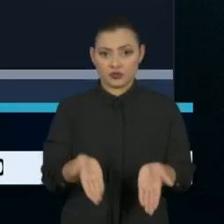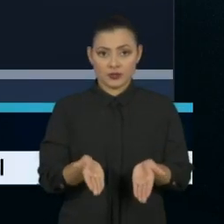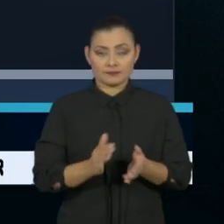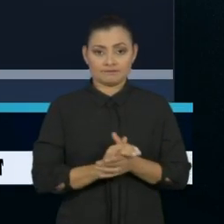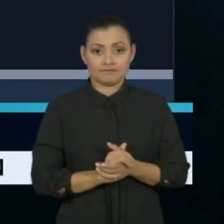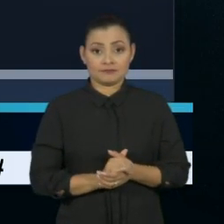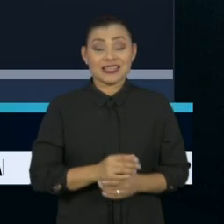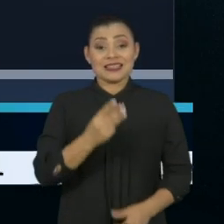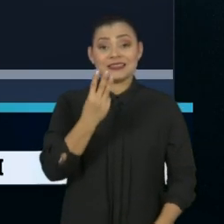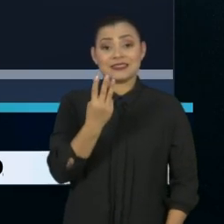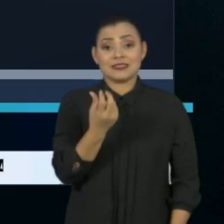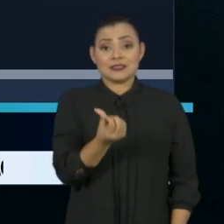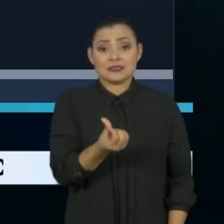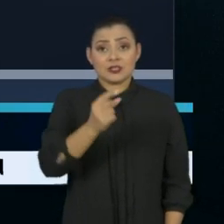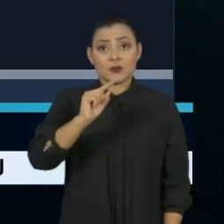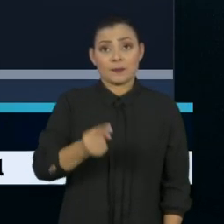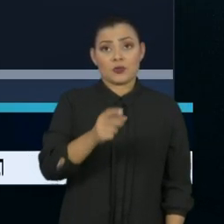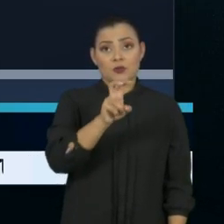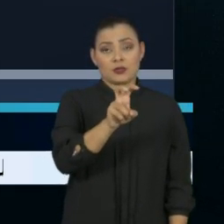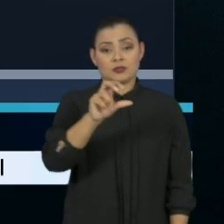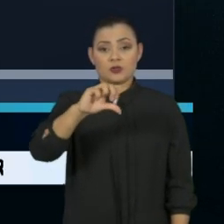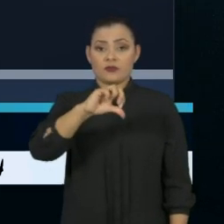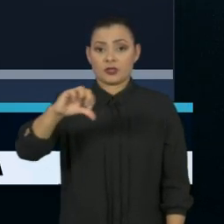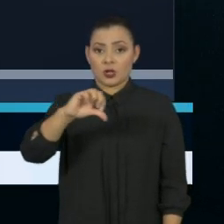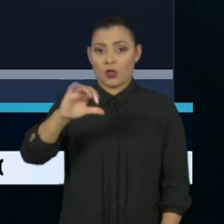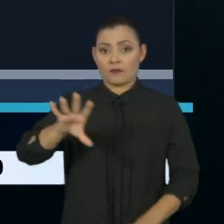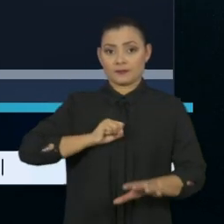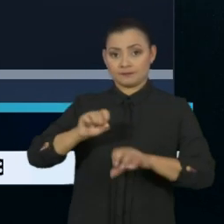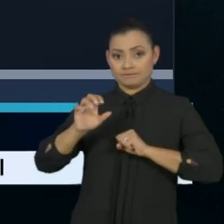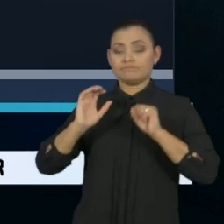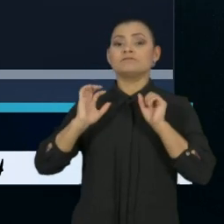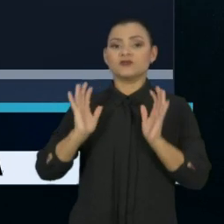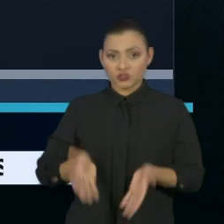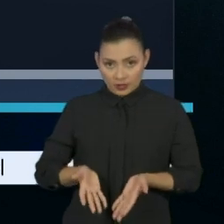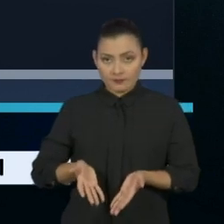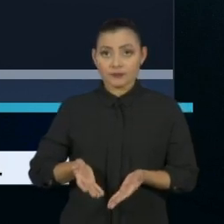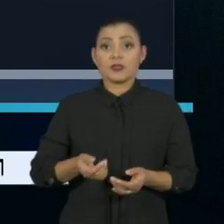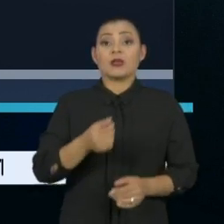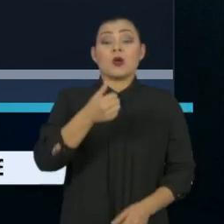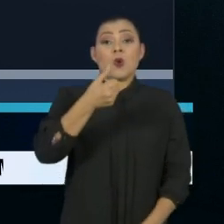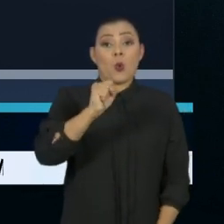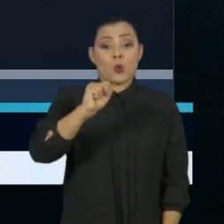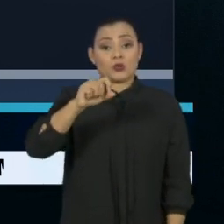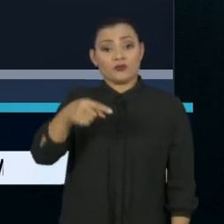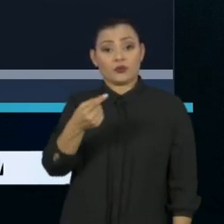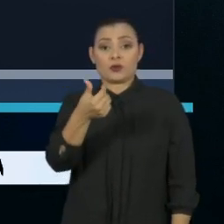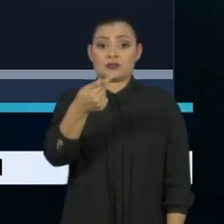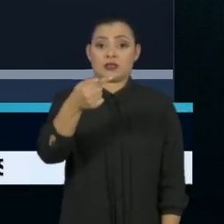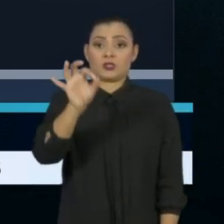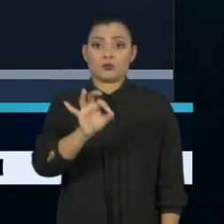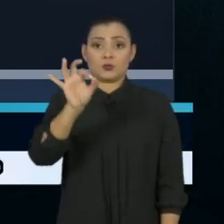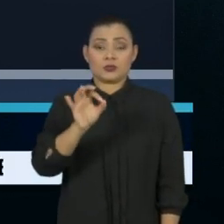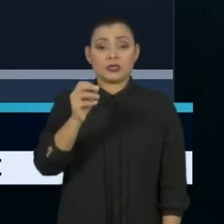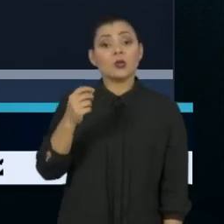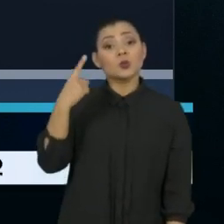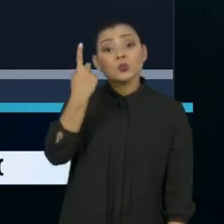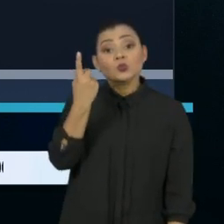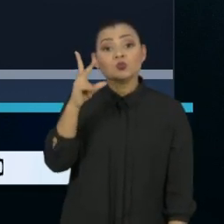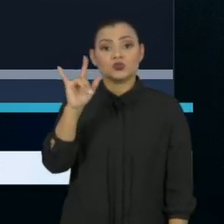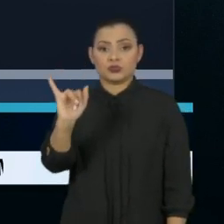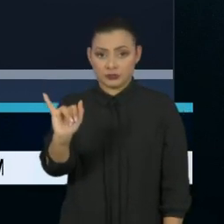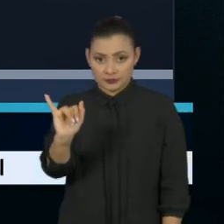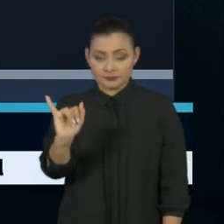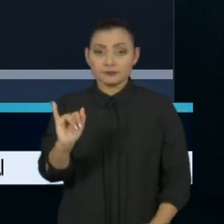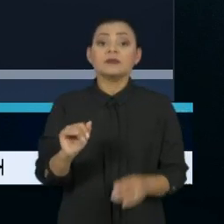São 36.599 casos, aumento de 8,7% nas últimas 24 horas. A